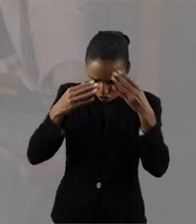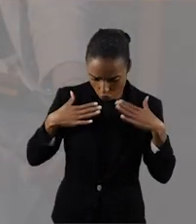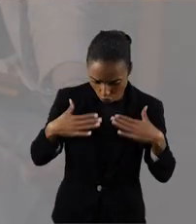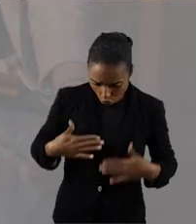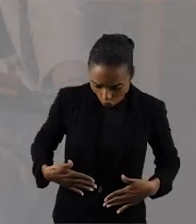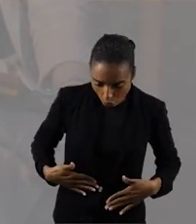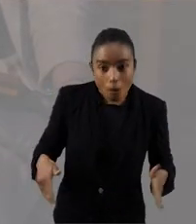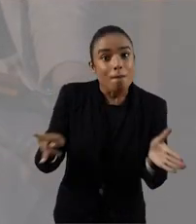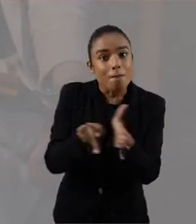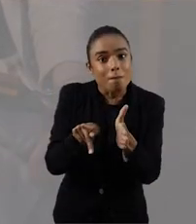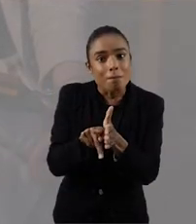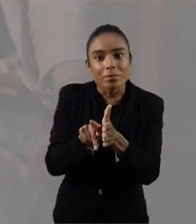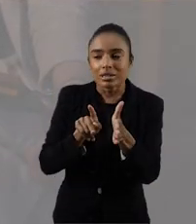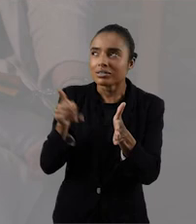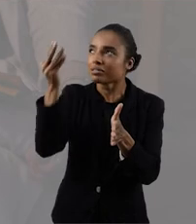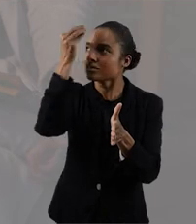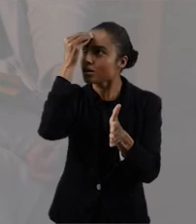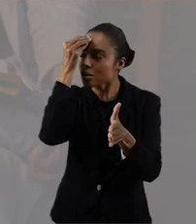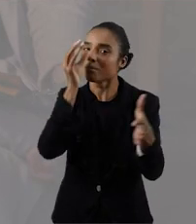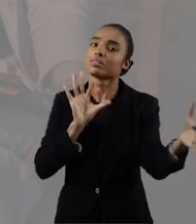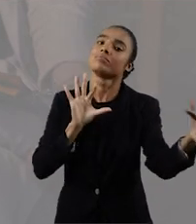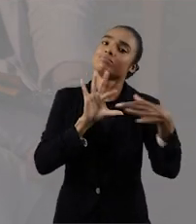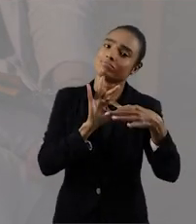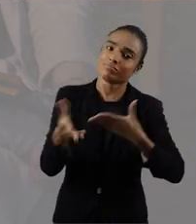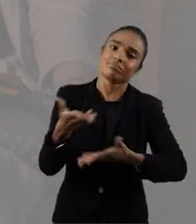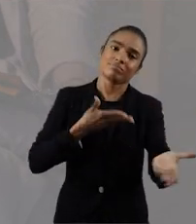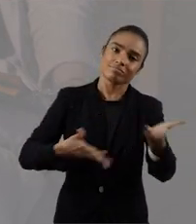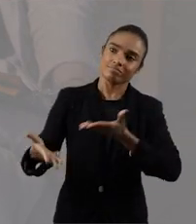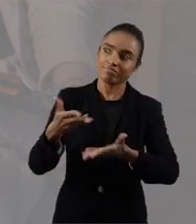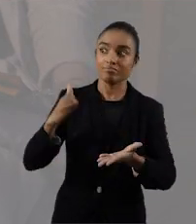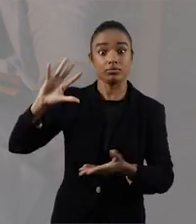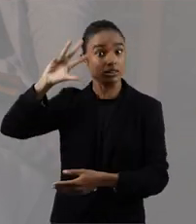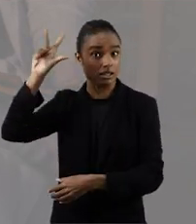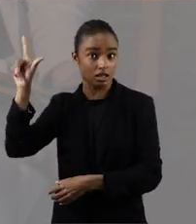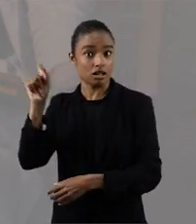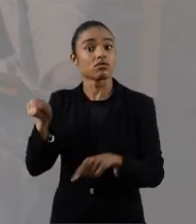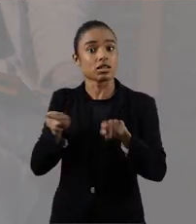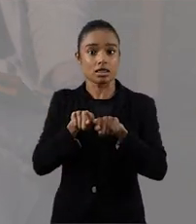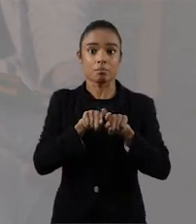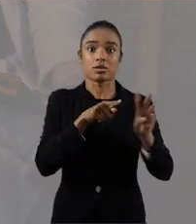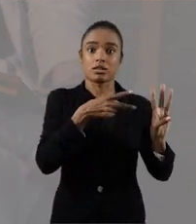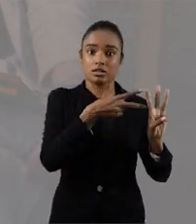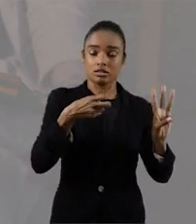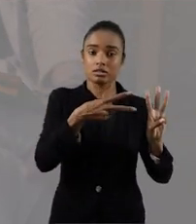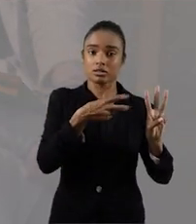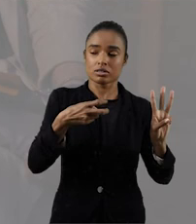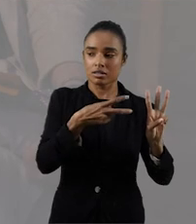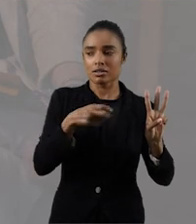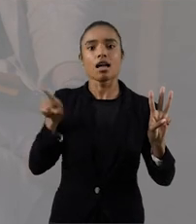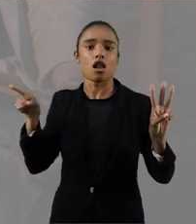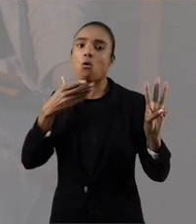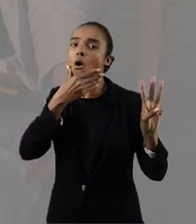do corpo, como a gente consegue acionar essas relações com a memória e com saberes afro-indígenas, que o Paulo sempre recorre,